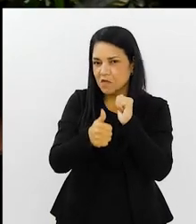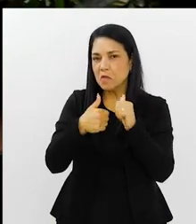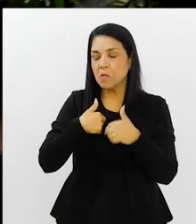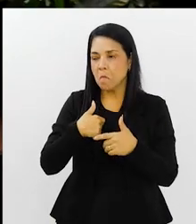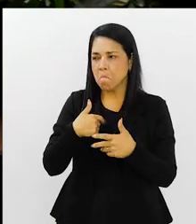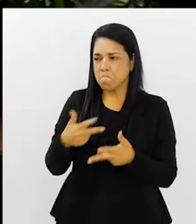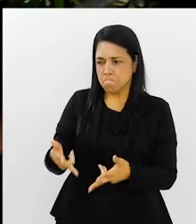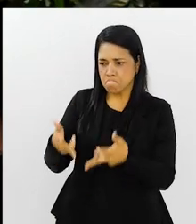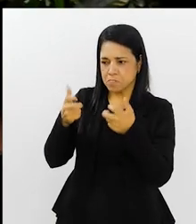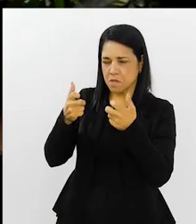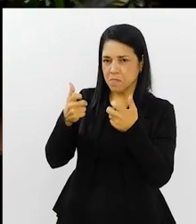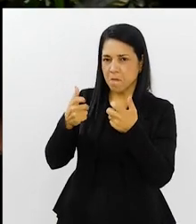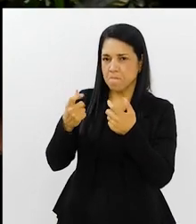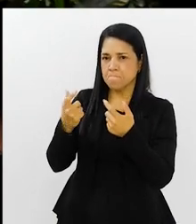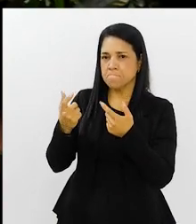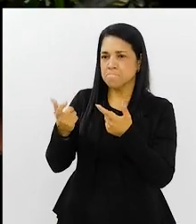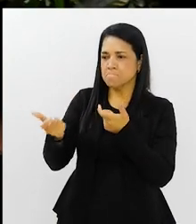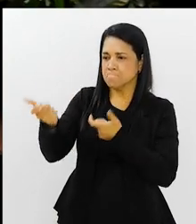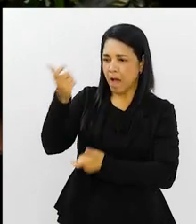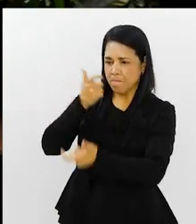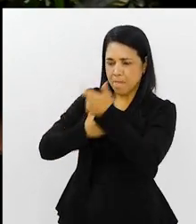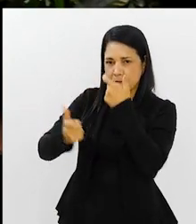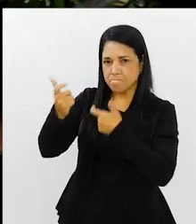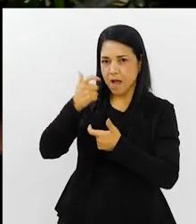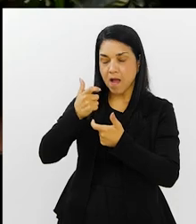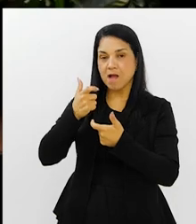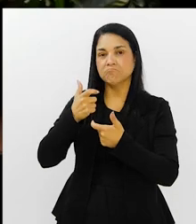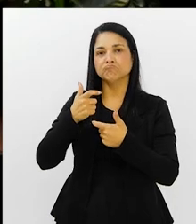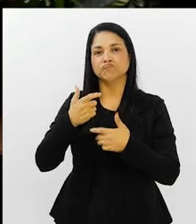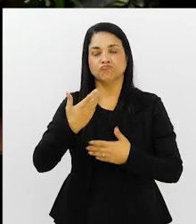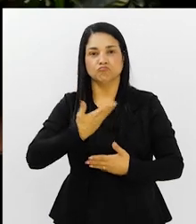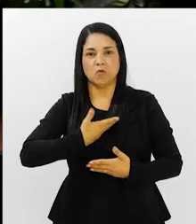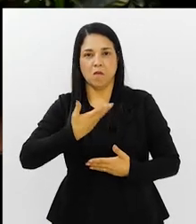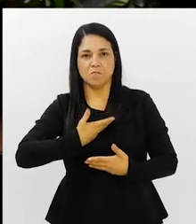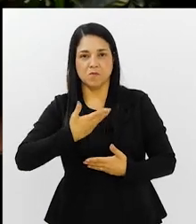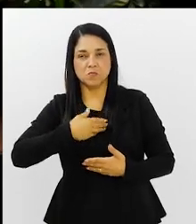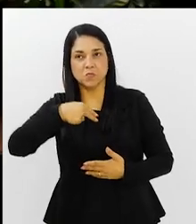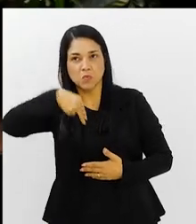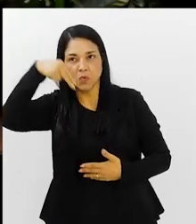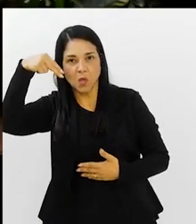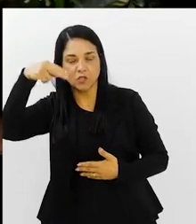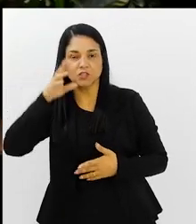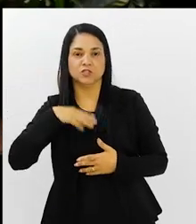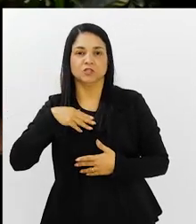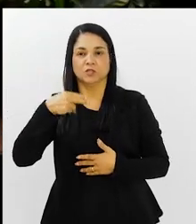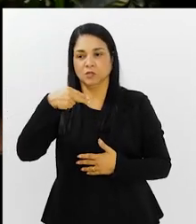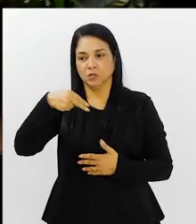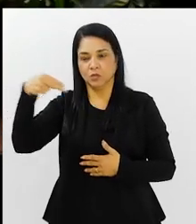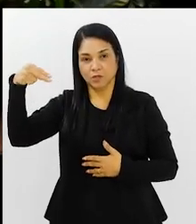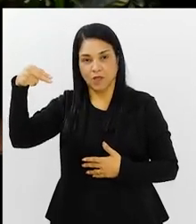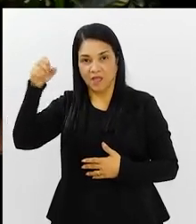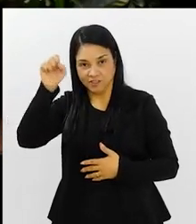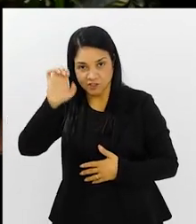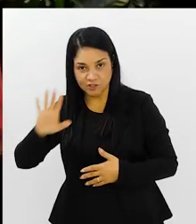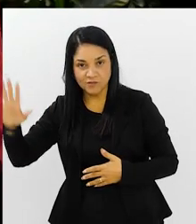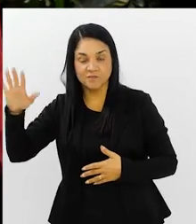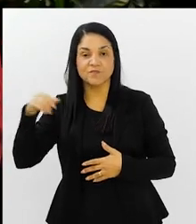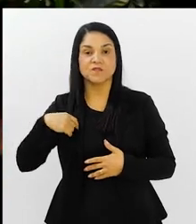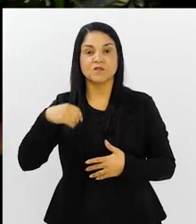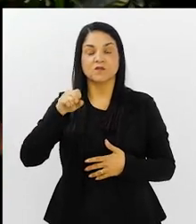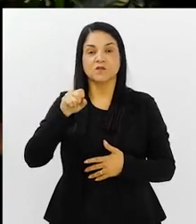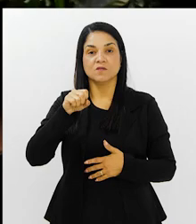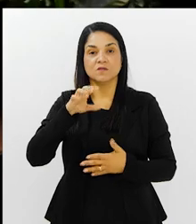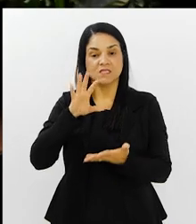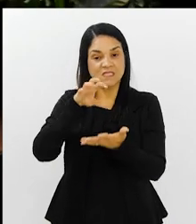veio pancada de tudo que é lado. Seja do colega do Norte, seja do colega do Nordeste, do Centro-Oeste,